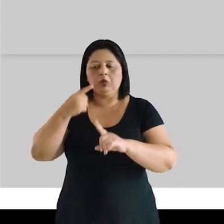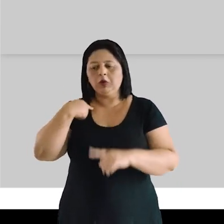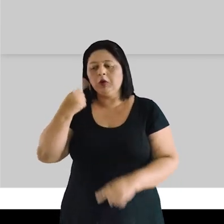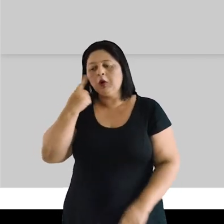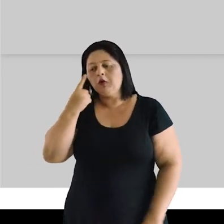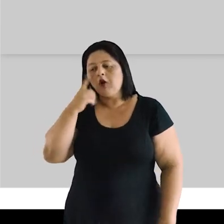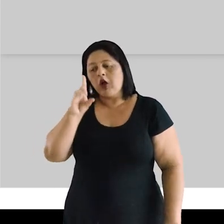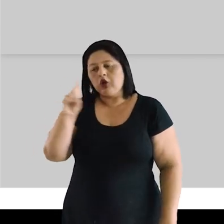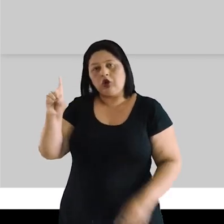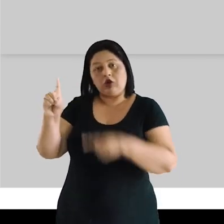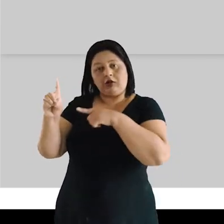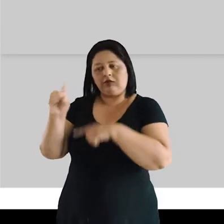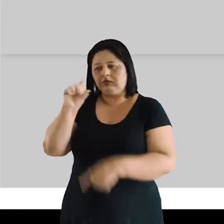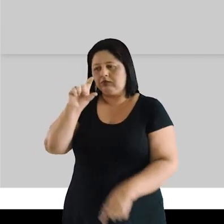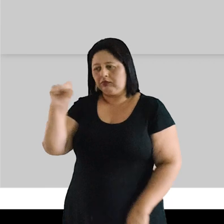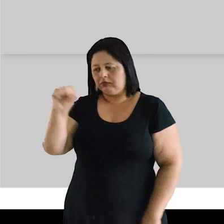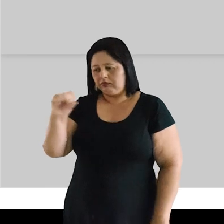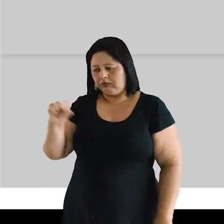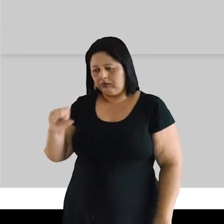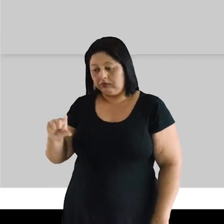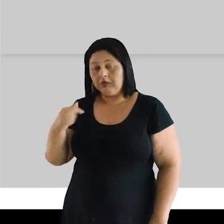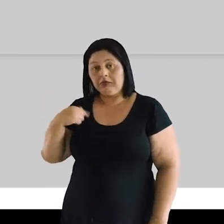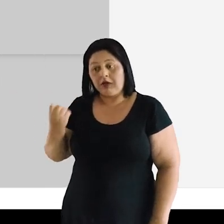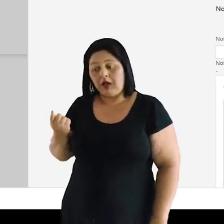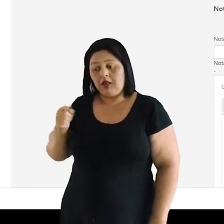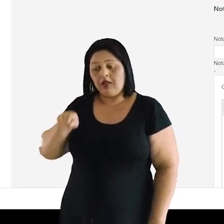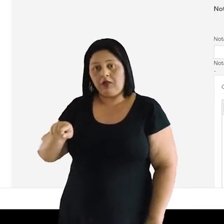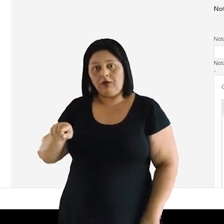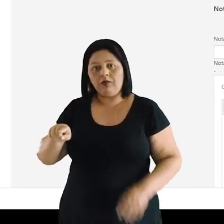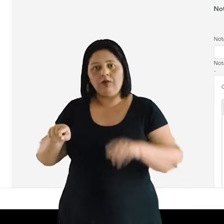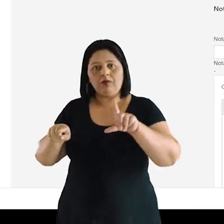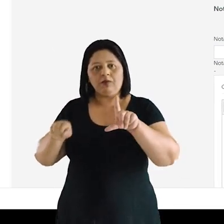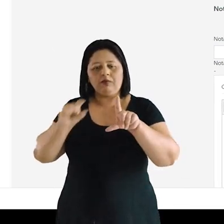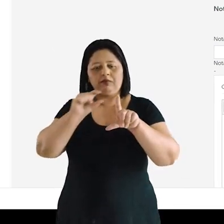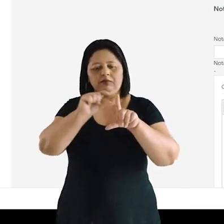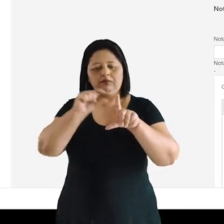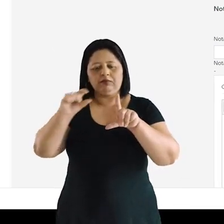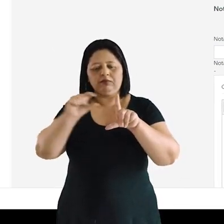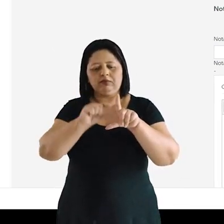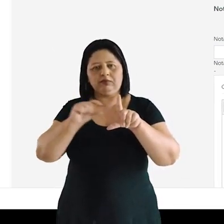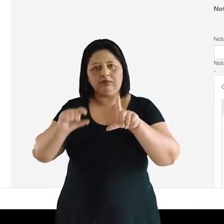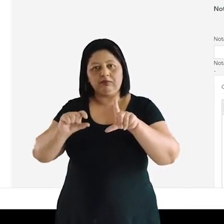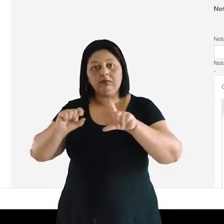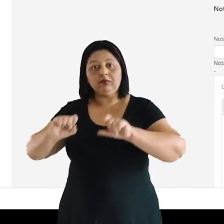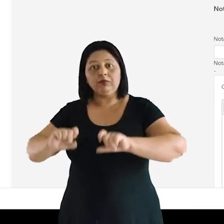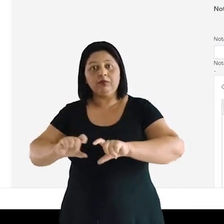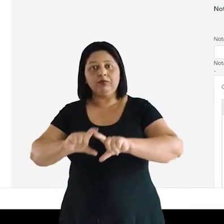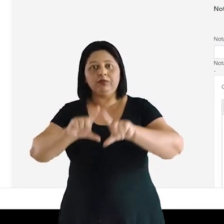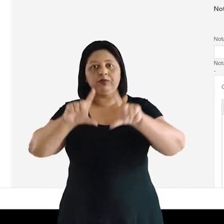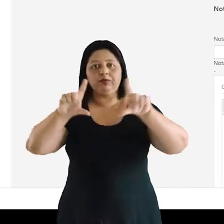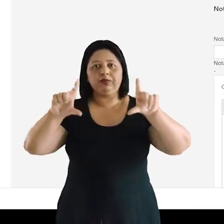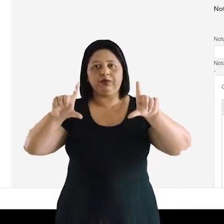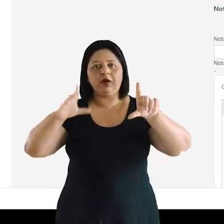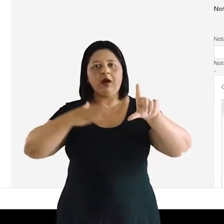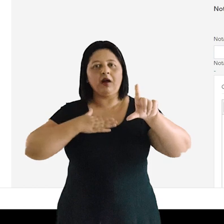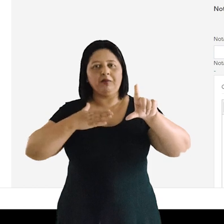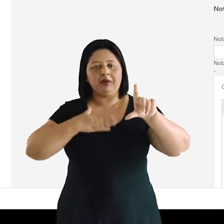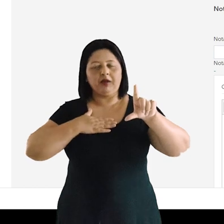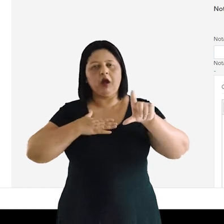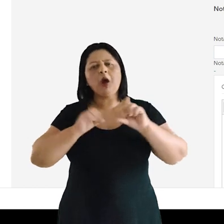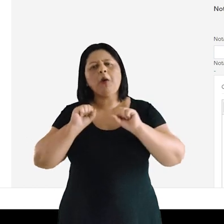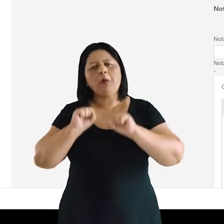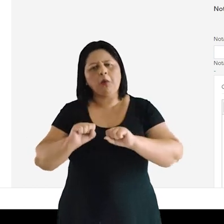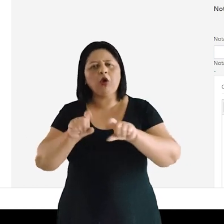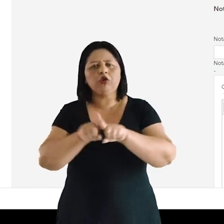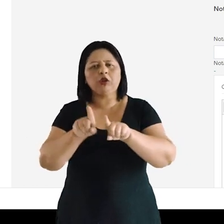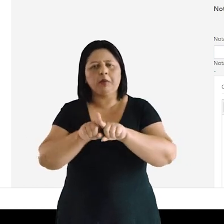campos aqui da direita, clicando aqui embaixo no layout, alterando e ampliando a minha tela. Posso fazer